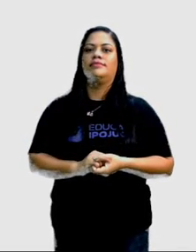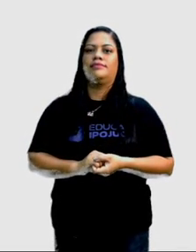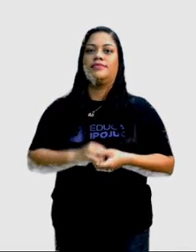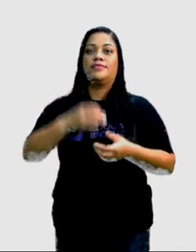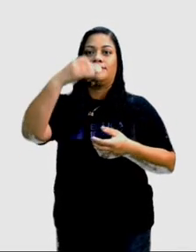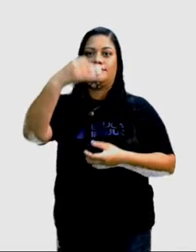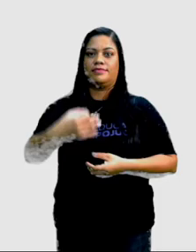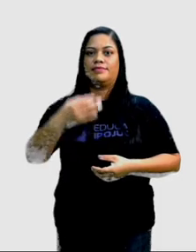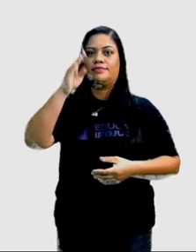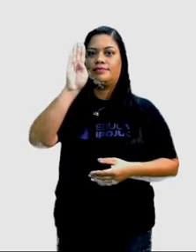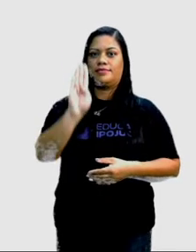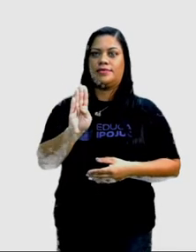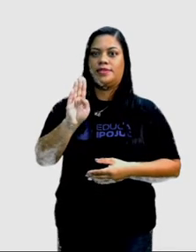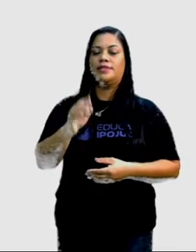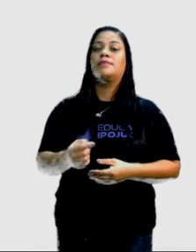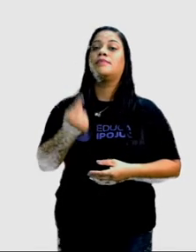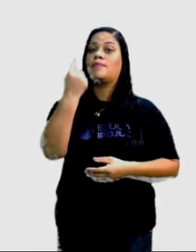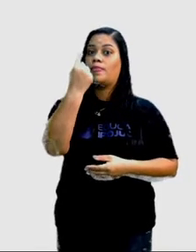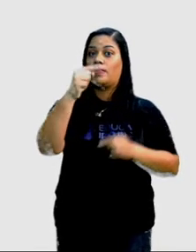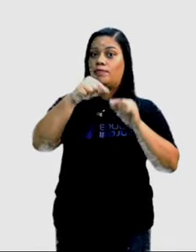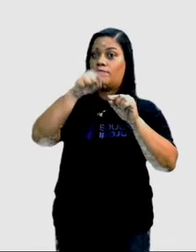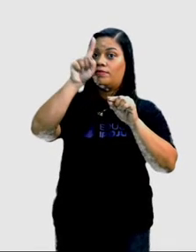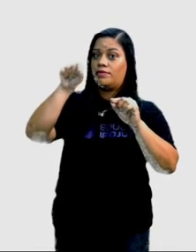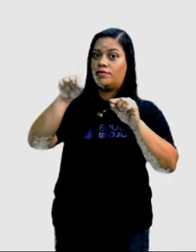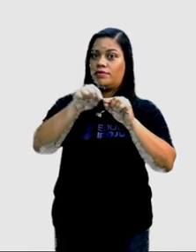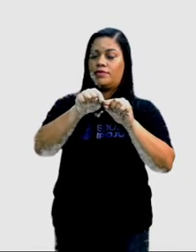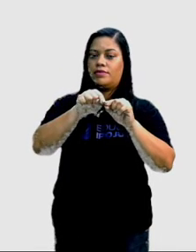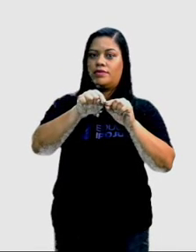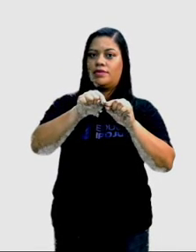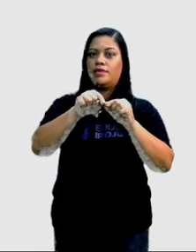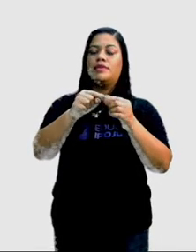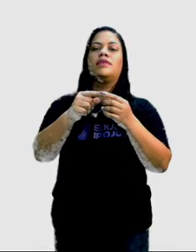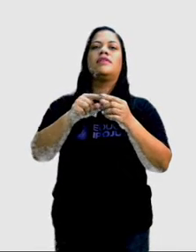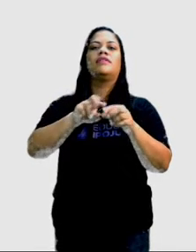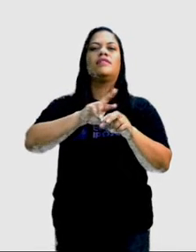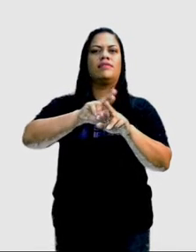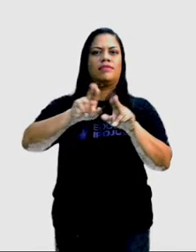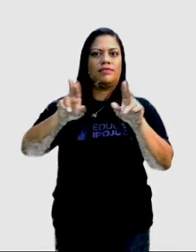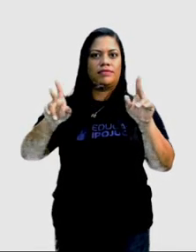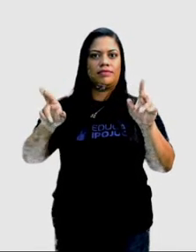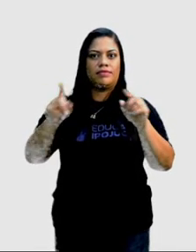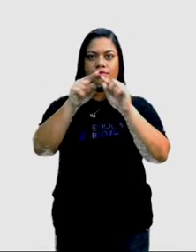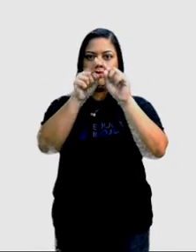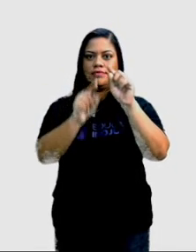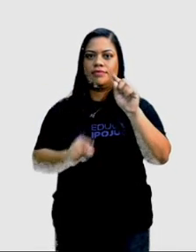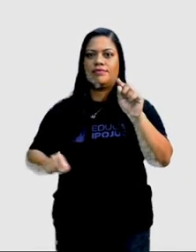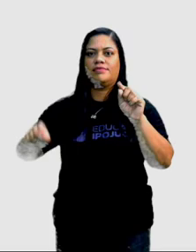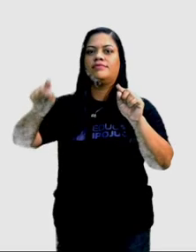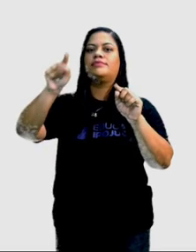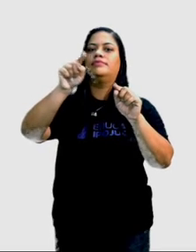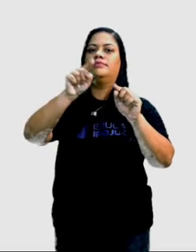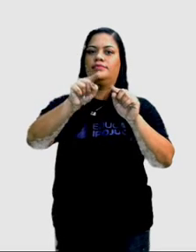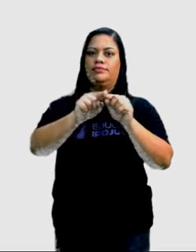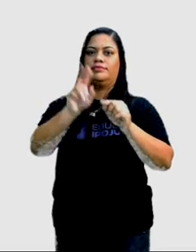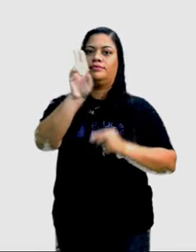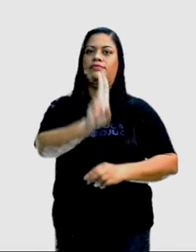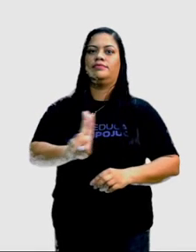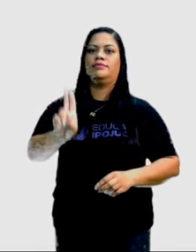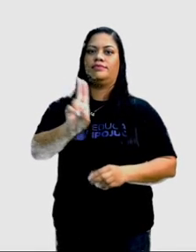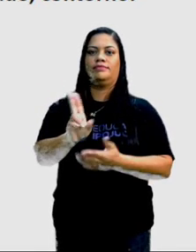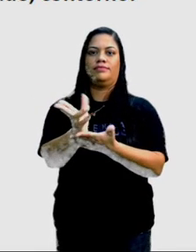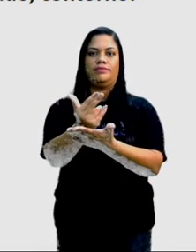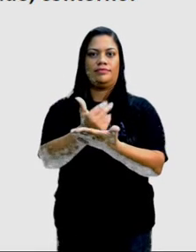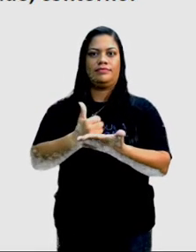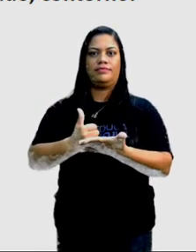a letra B, um triângulo, é isso? E alguns círculos, que são as regiões que foram usadas.